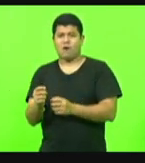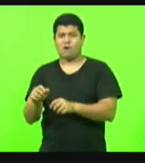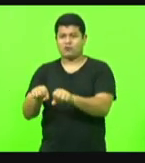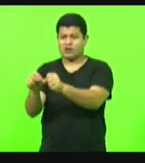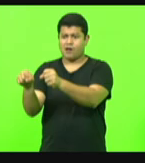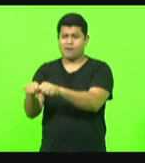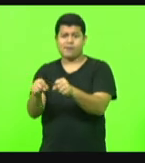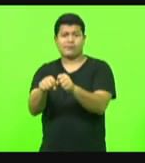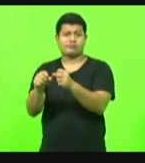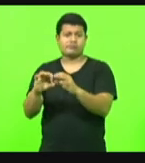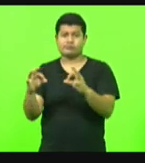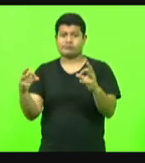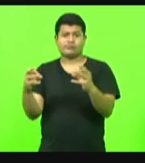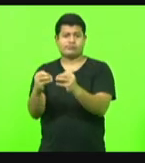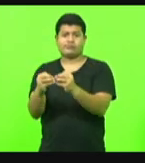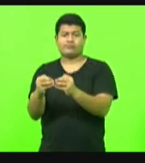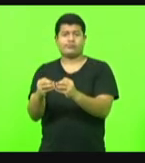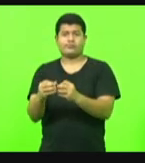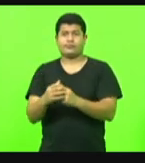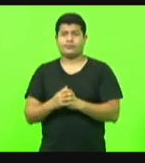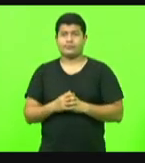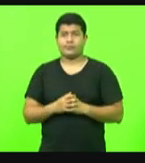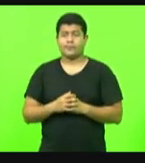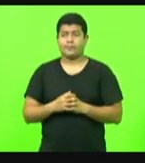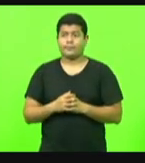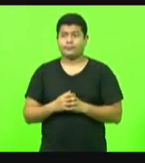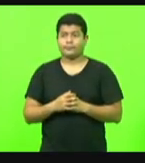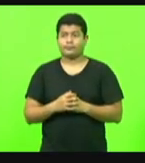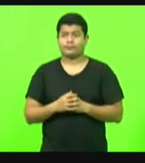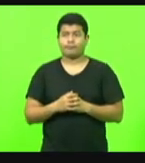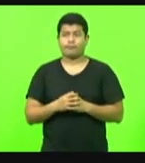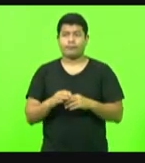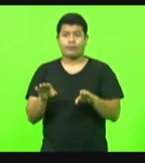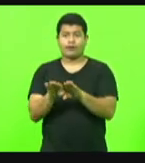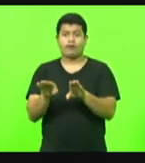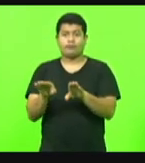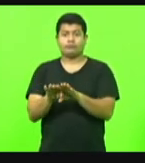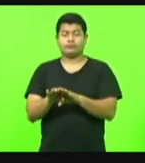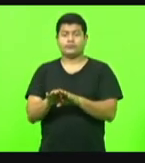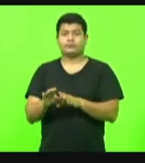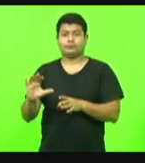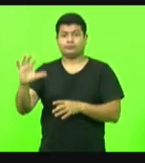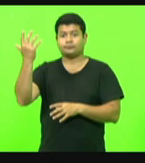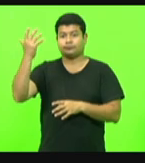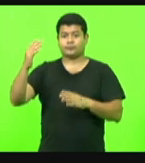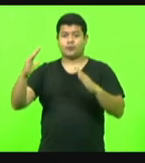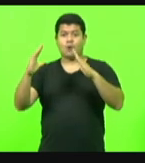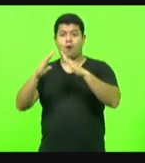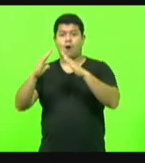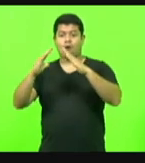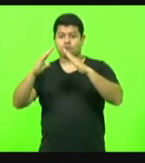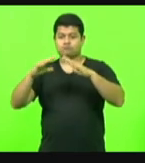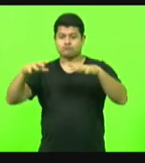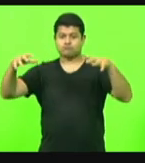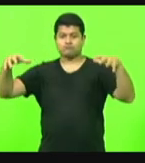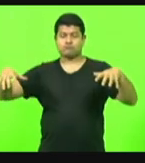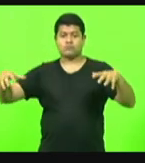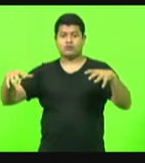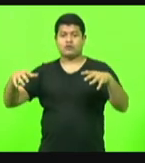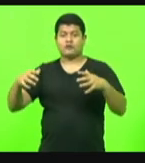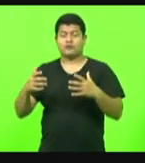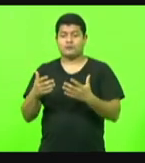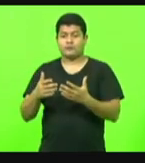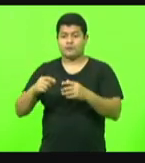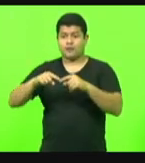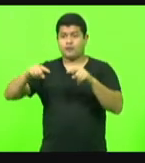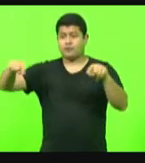a lavoura, os estragos aí nos galpões das propriedades,